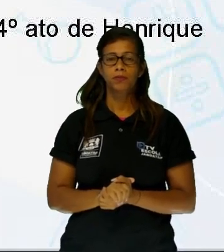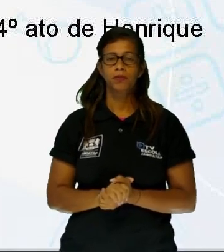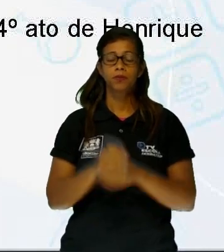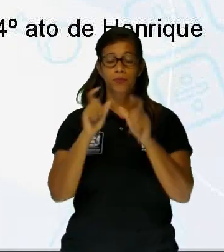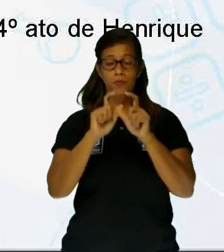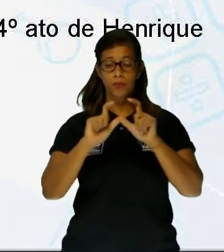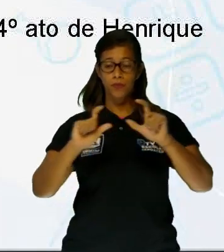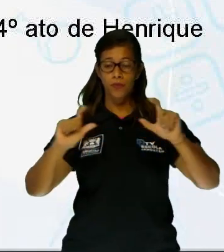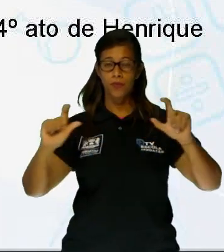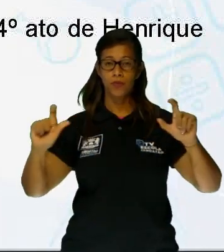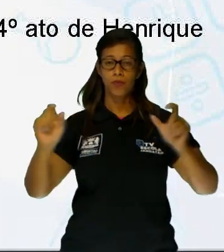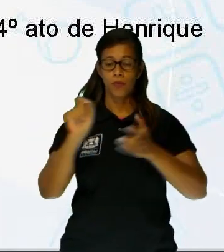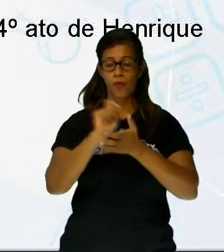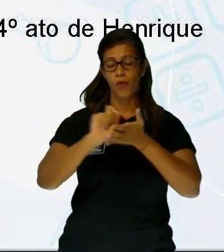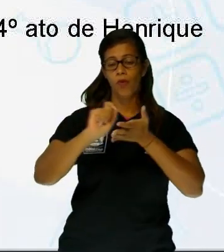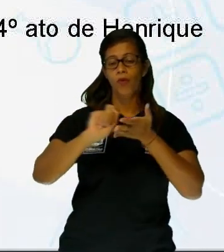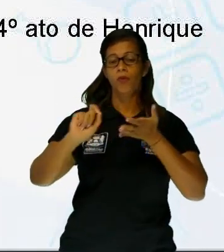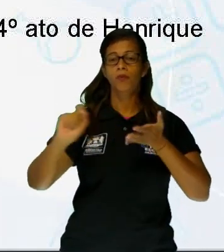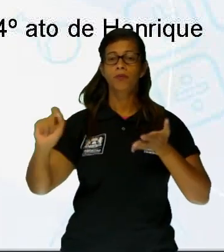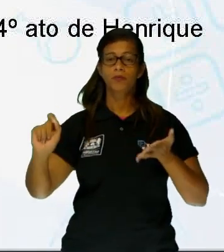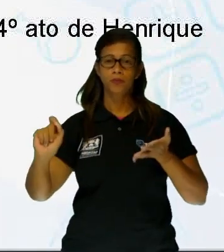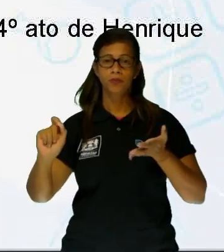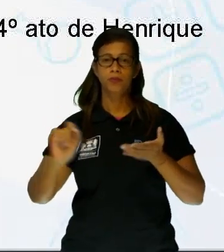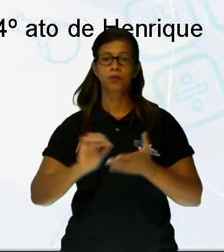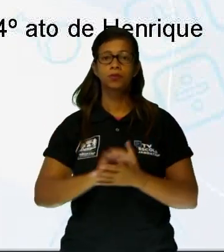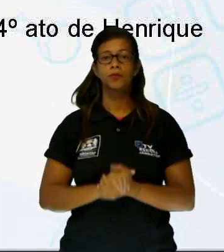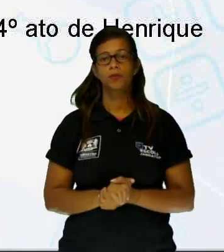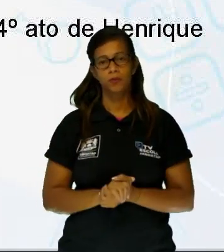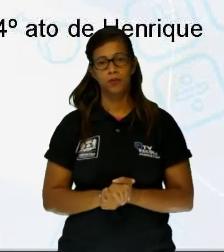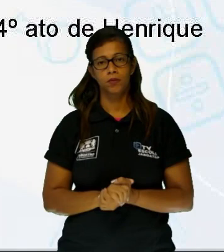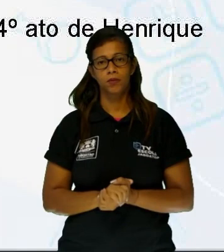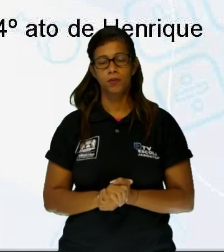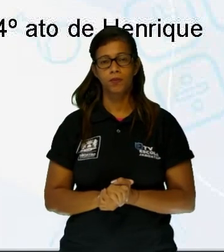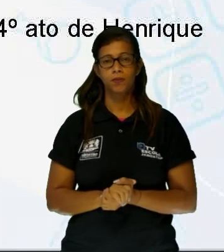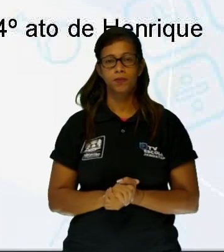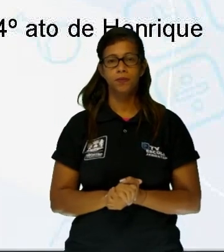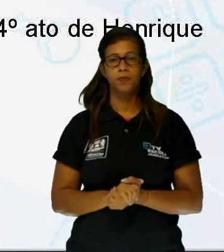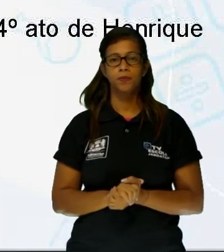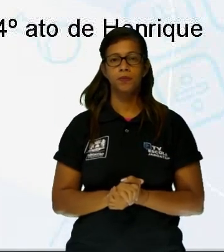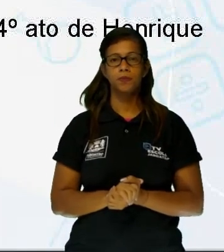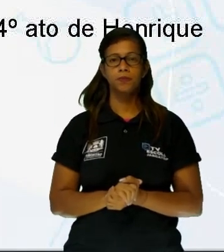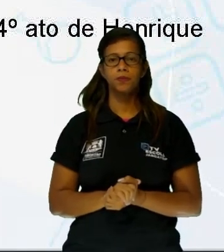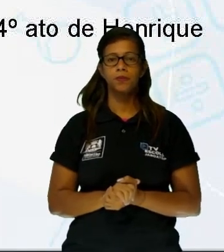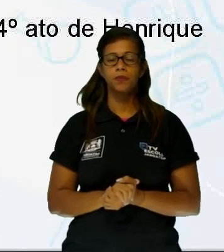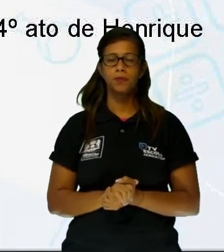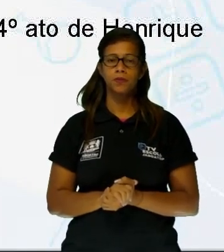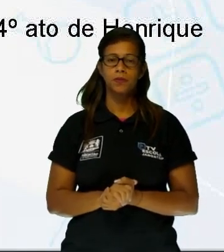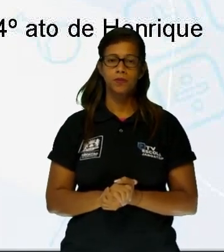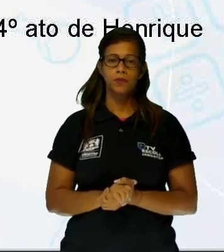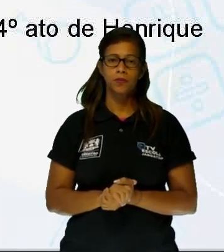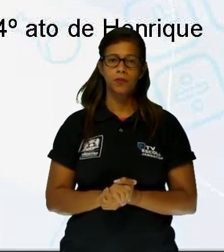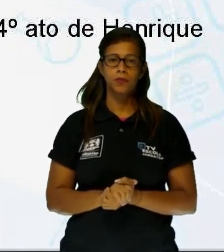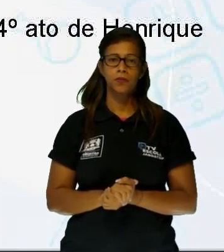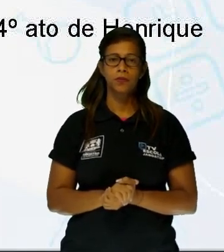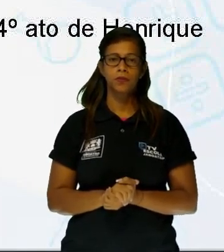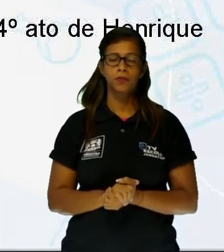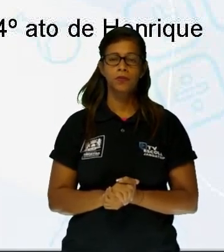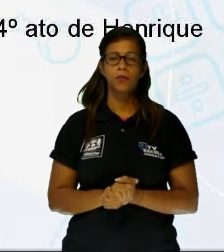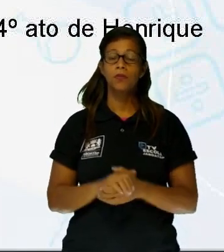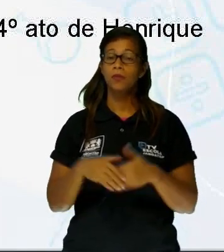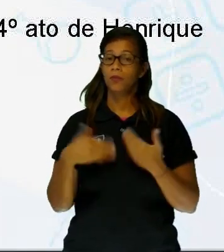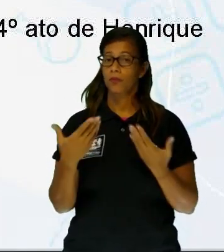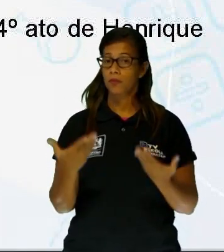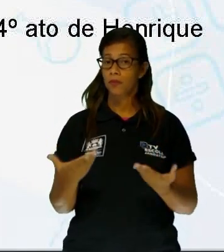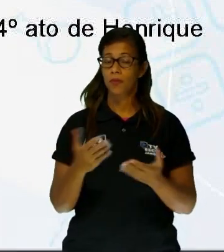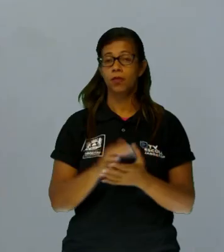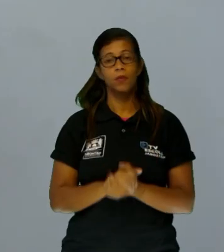e 1616, e está no quarto ato de Henrique VI. Jornal do Comércio, repórter J.C. Então, pessoal, a